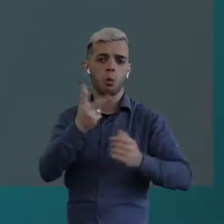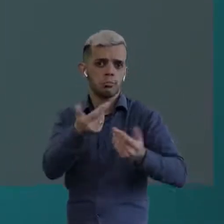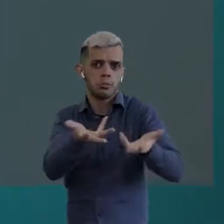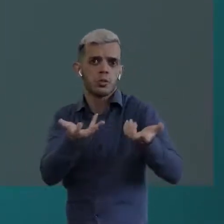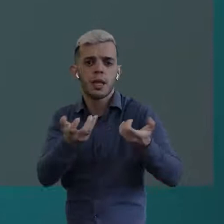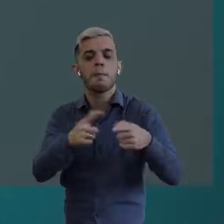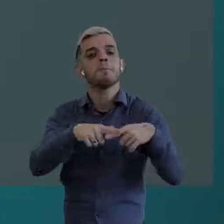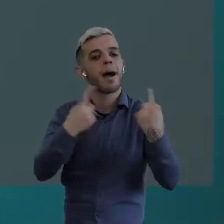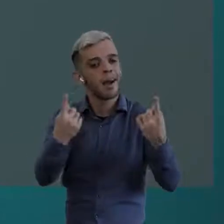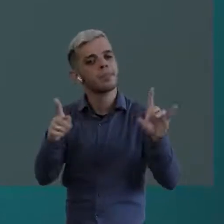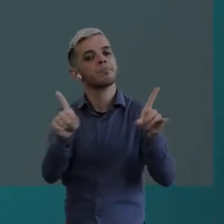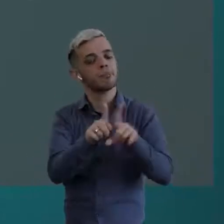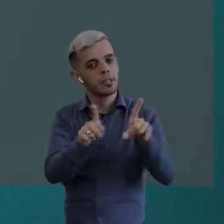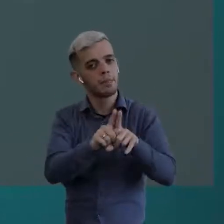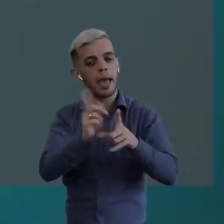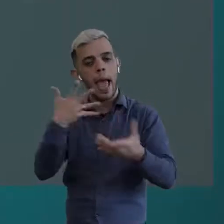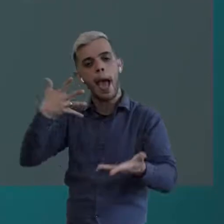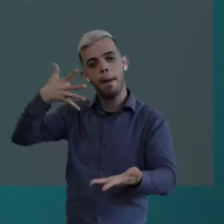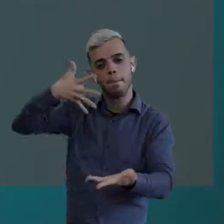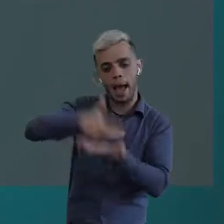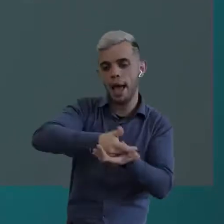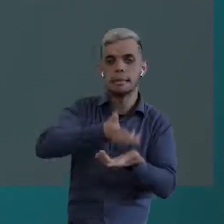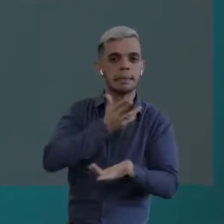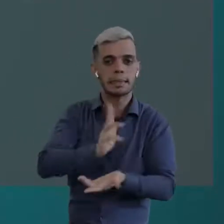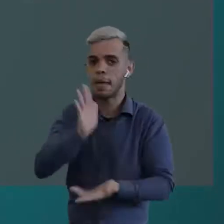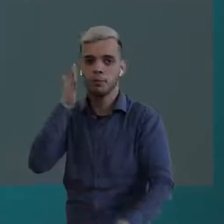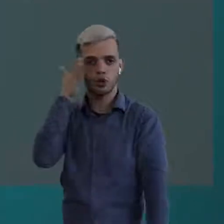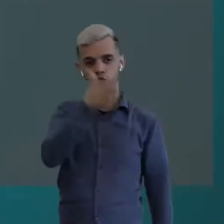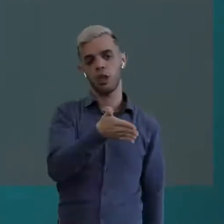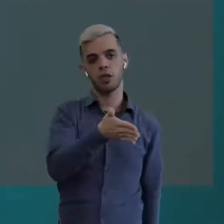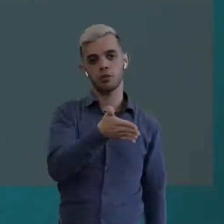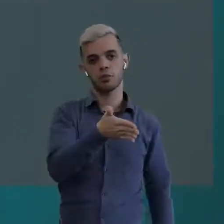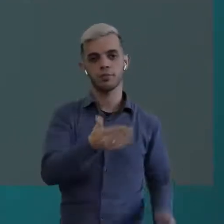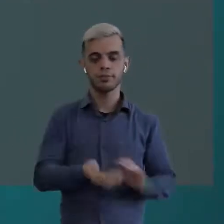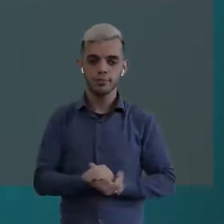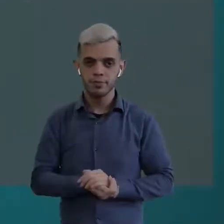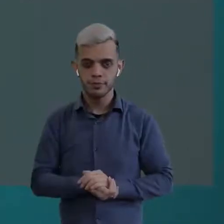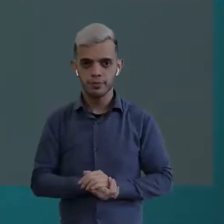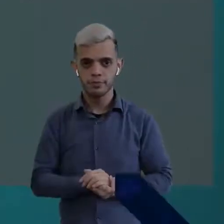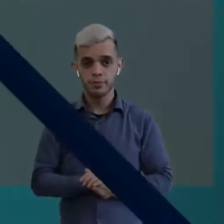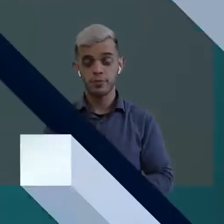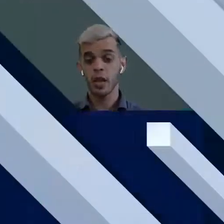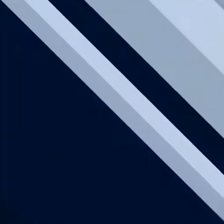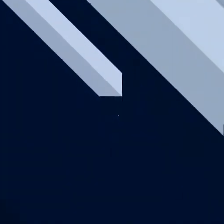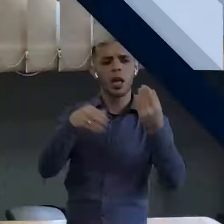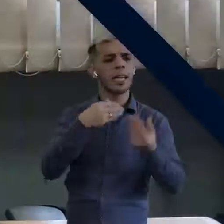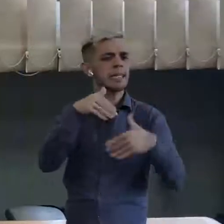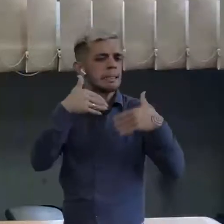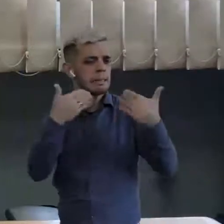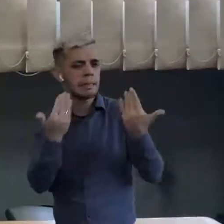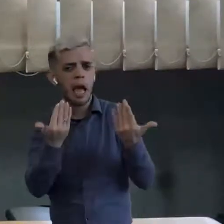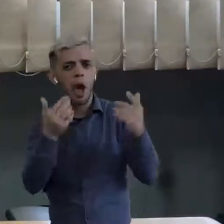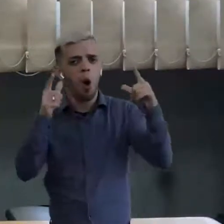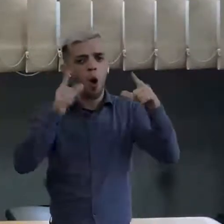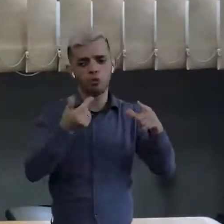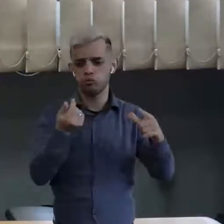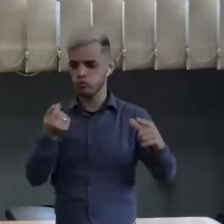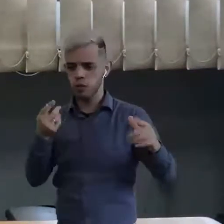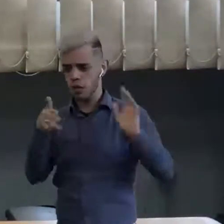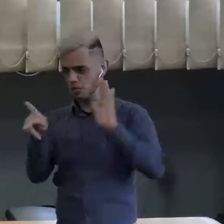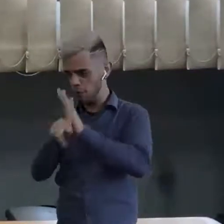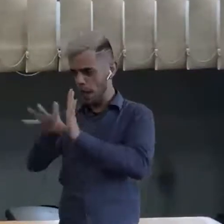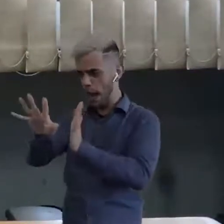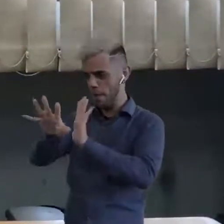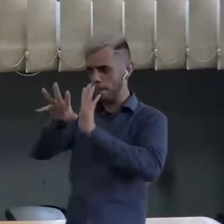for necessário, né? E também é pagamento à vista, de forma direta. A destinação